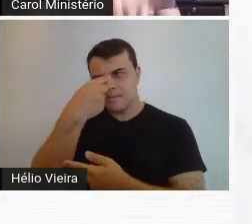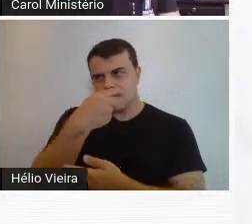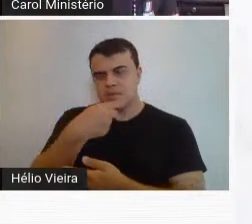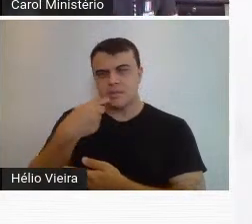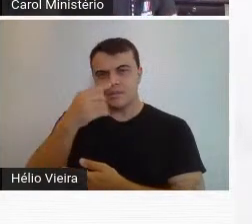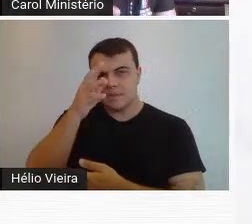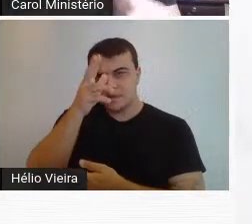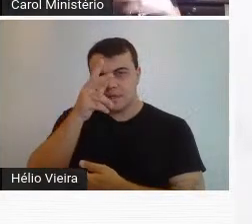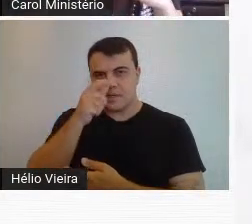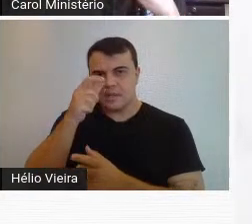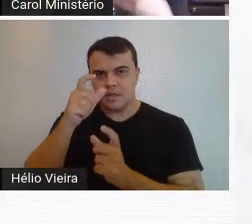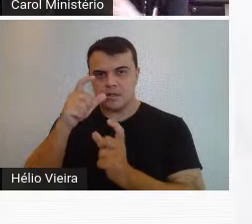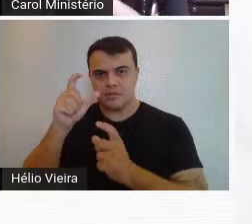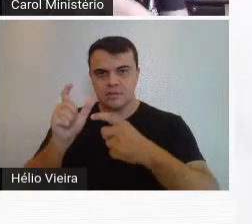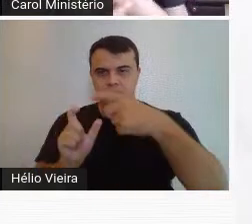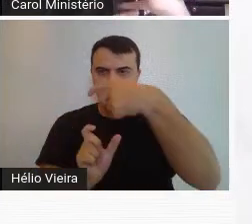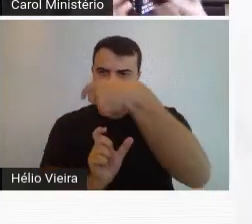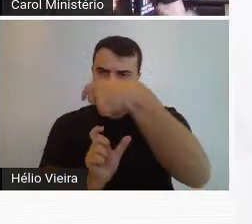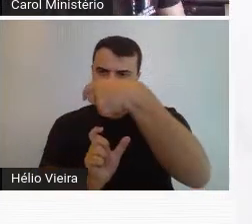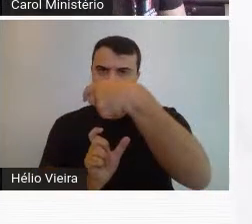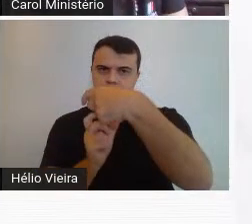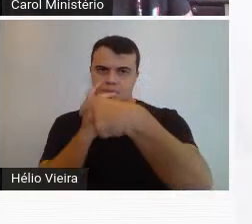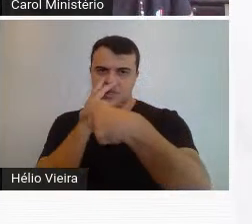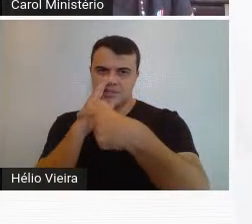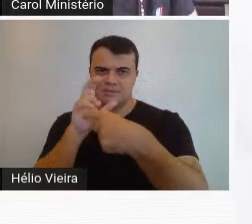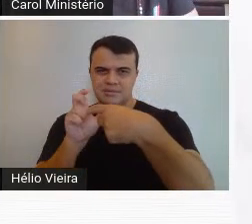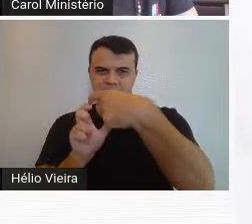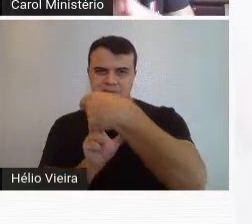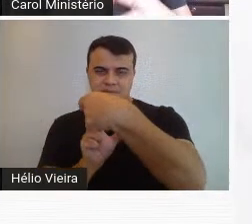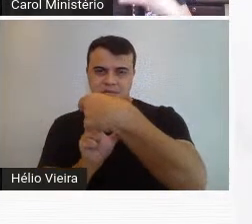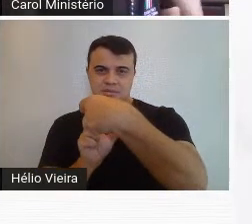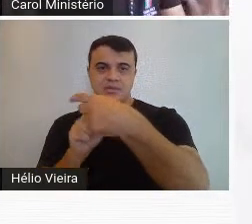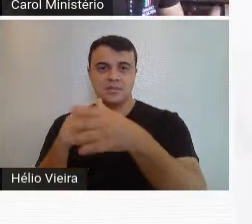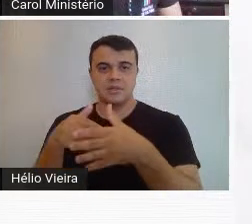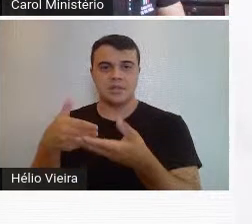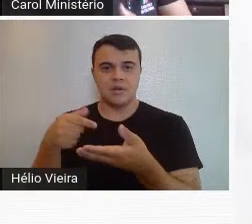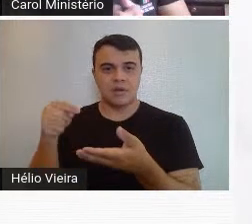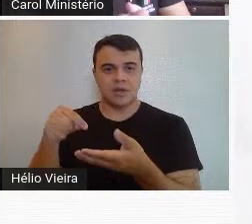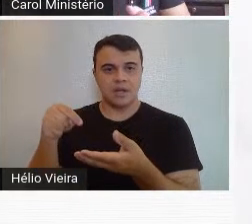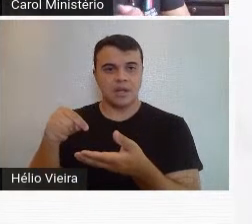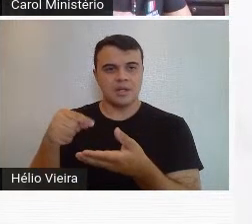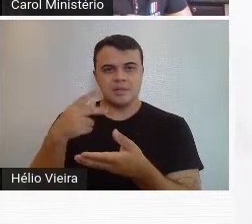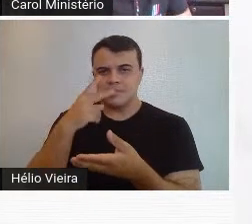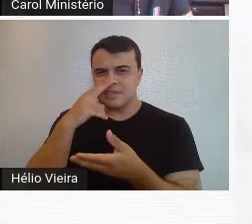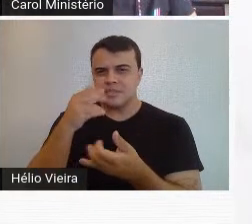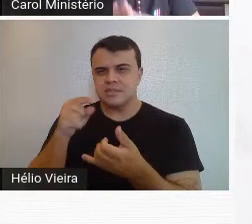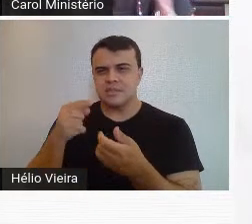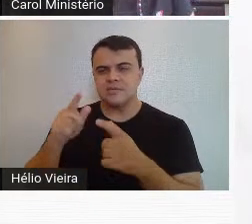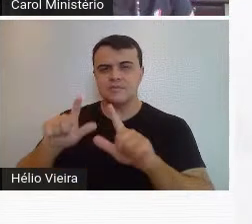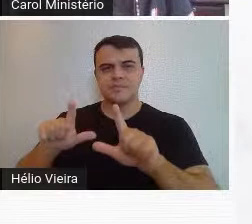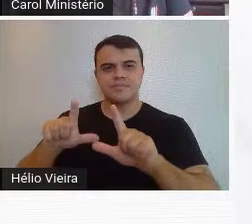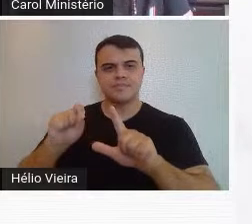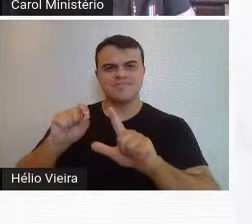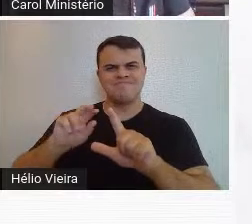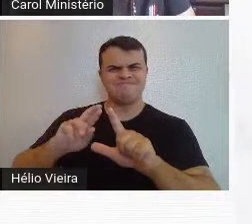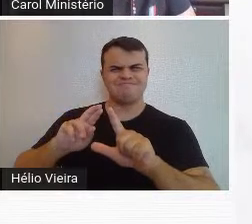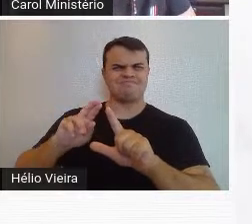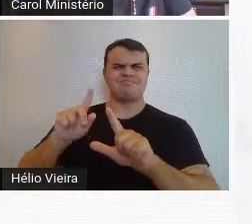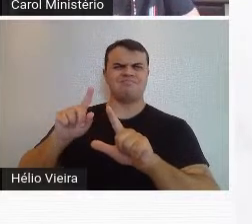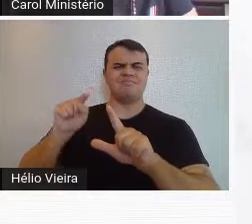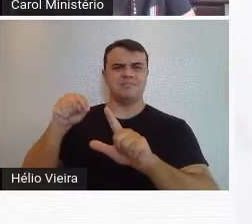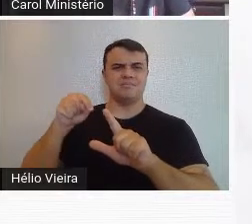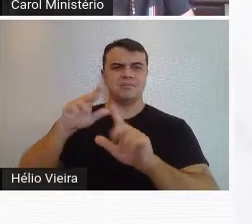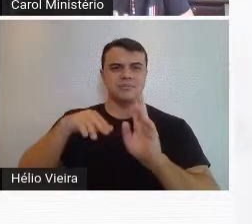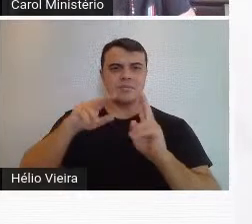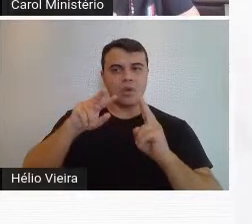galo está de cabeça para baixo, como se ele estivesse se contorcendo. Então, essa obra ainda era muito estranha, aos olhares,